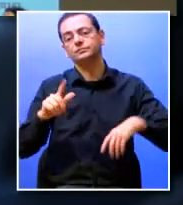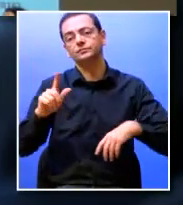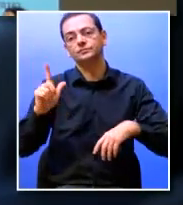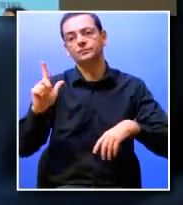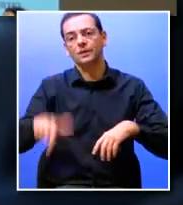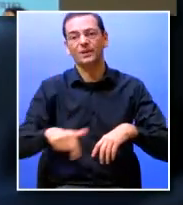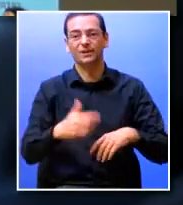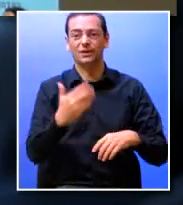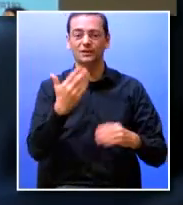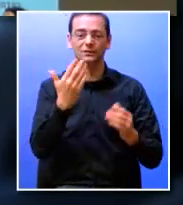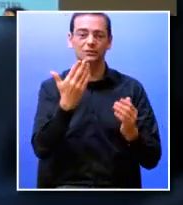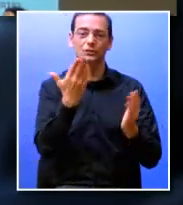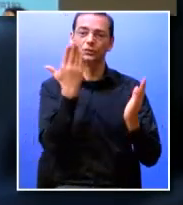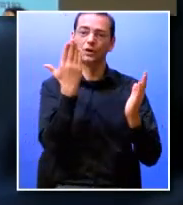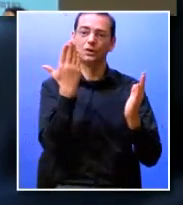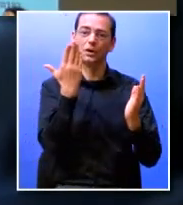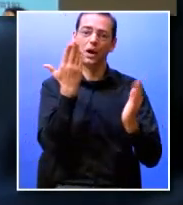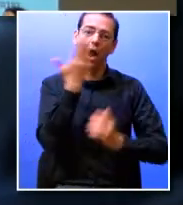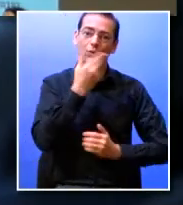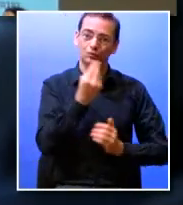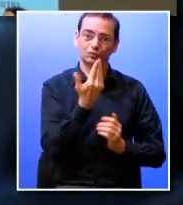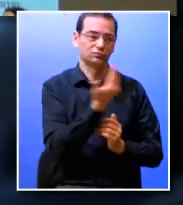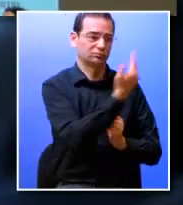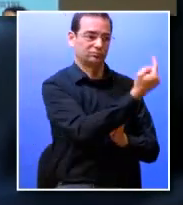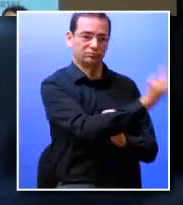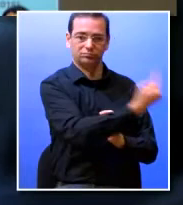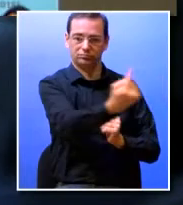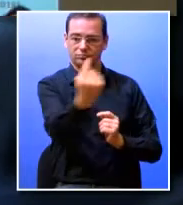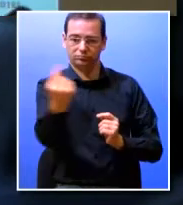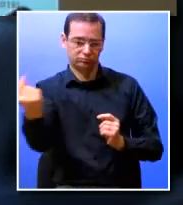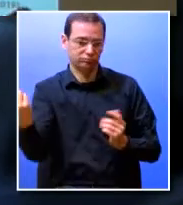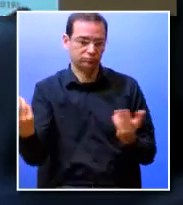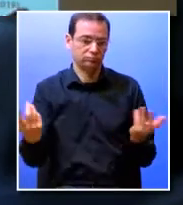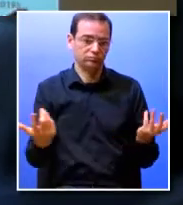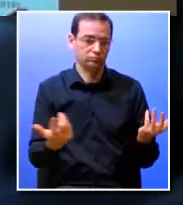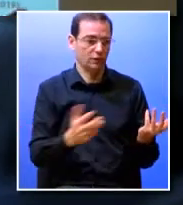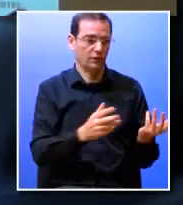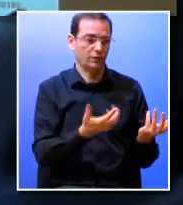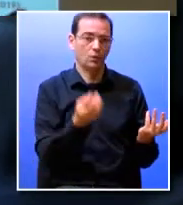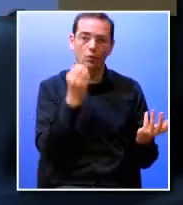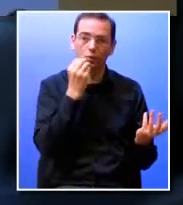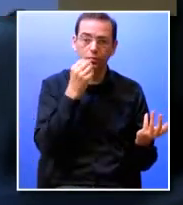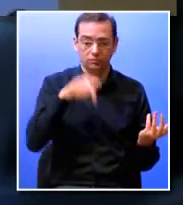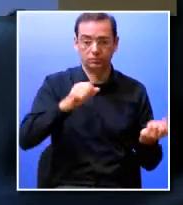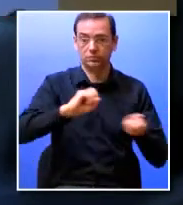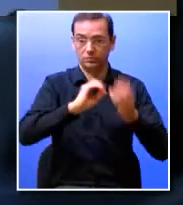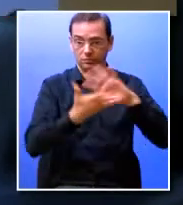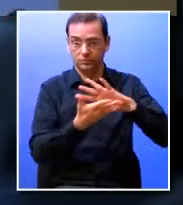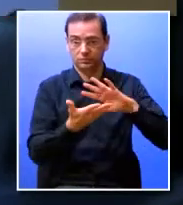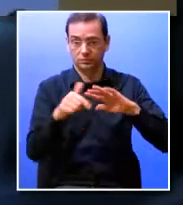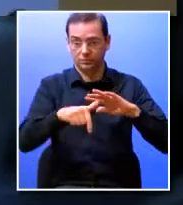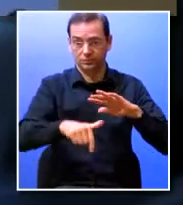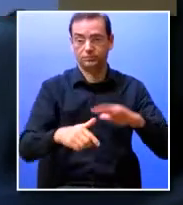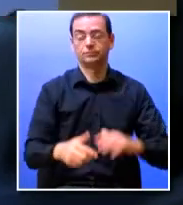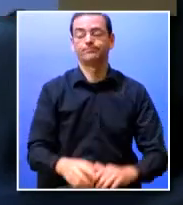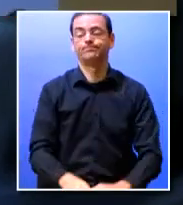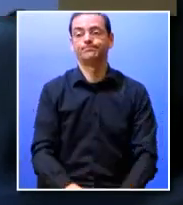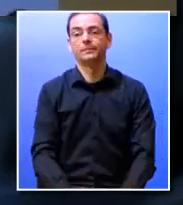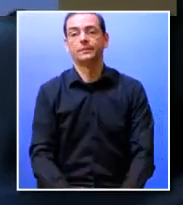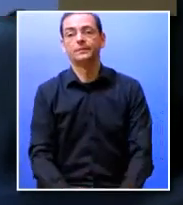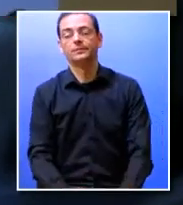os estudantes e os estudantes em particular aqui do ISCTE-UL que